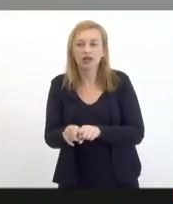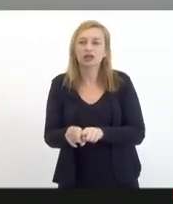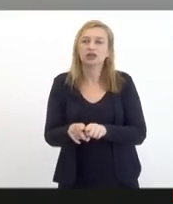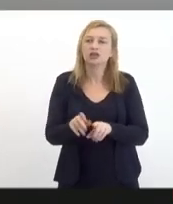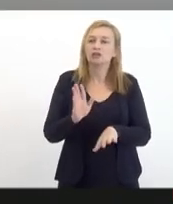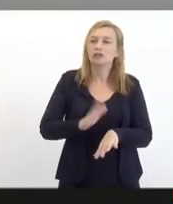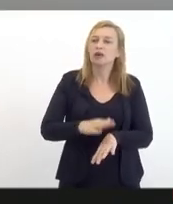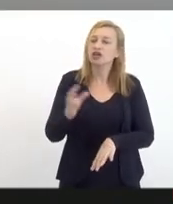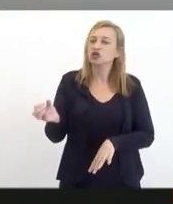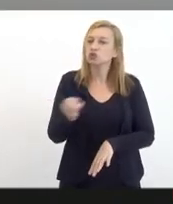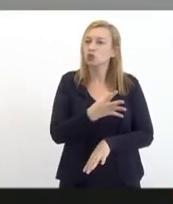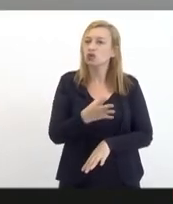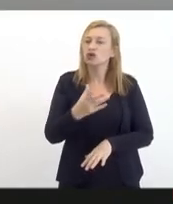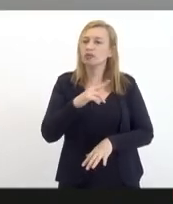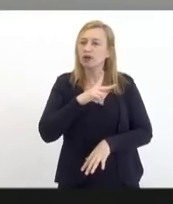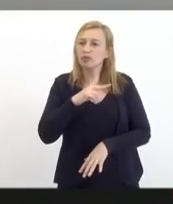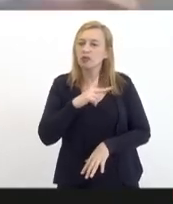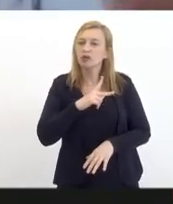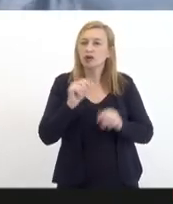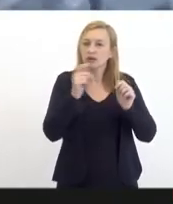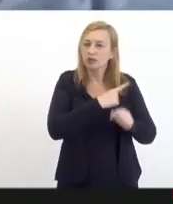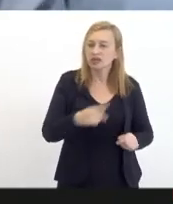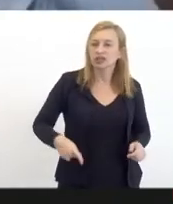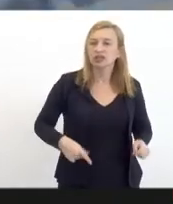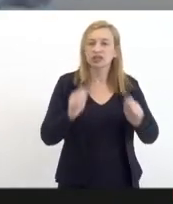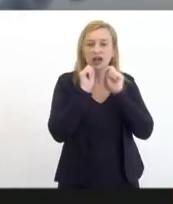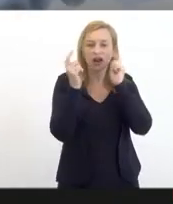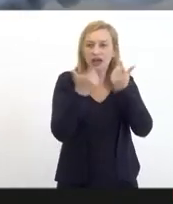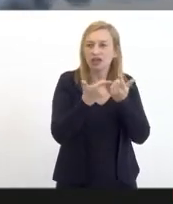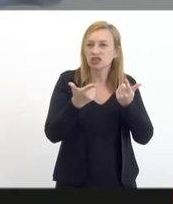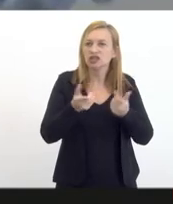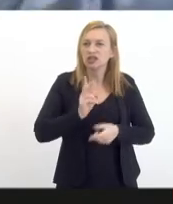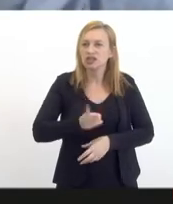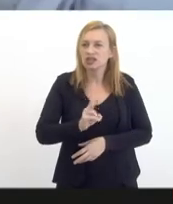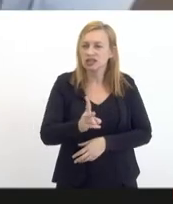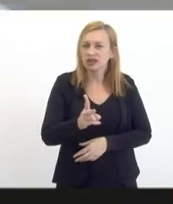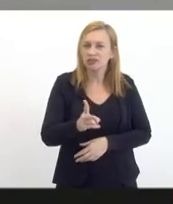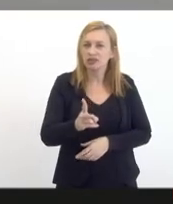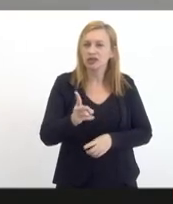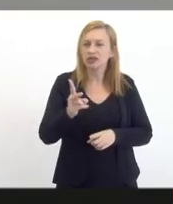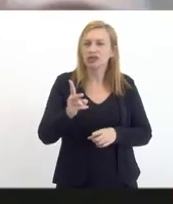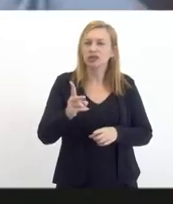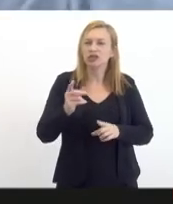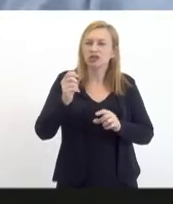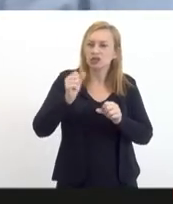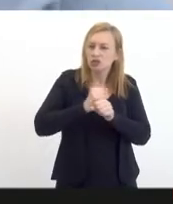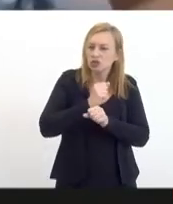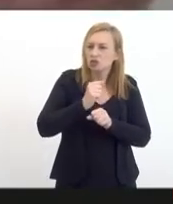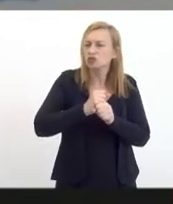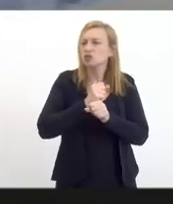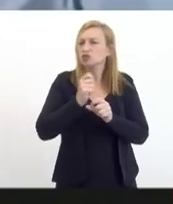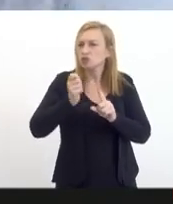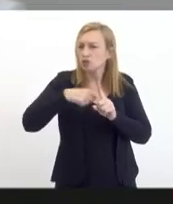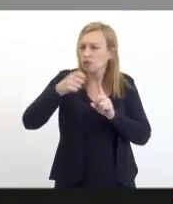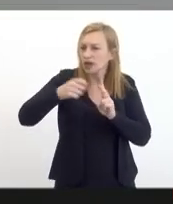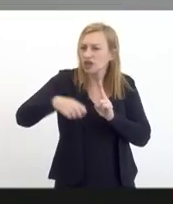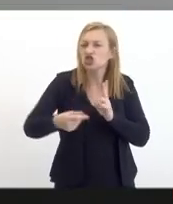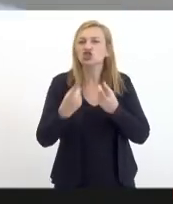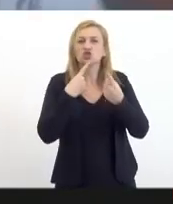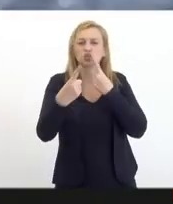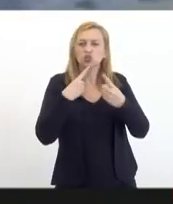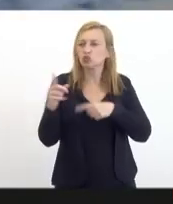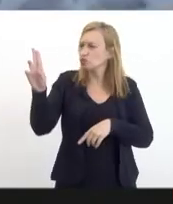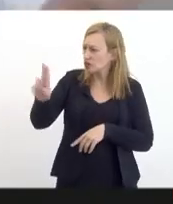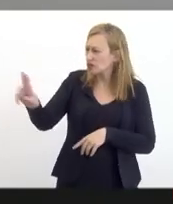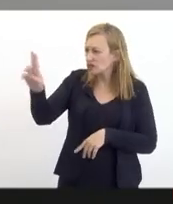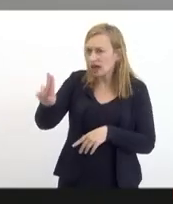recente proposto pela própria presidência da Alerte que faz com que a gente quase que mensalmente discuta com universidades com economistas enfim